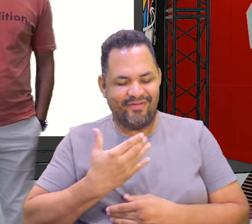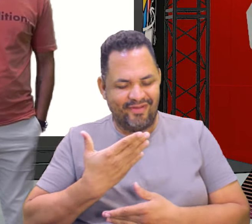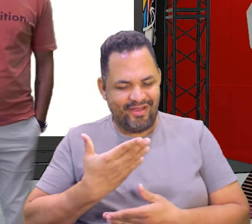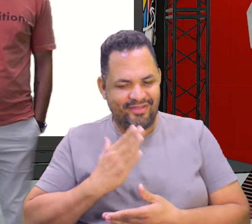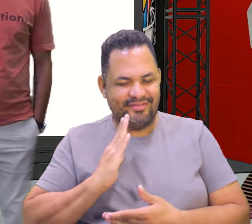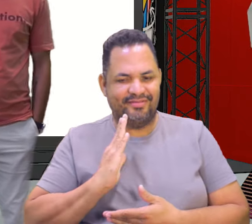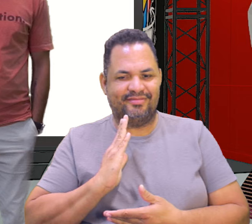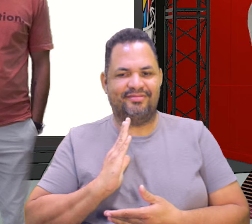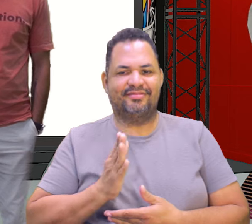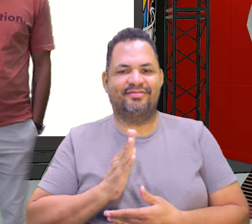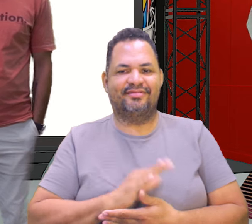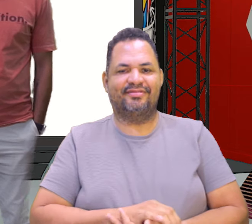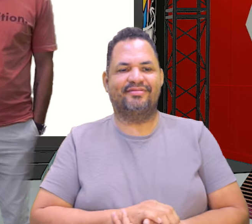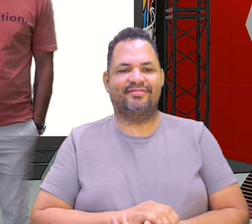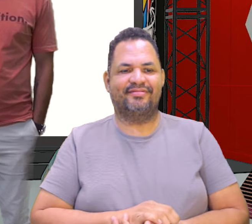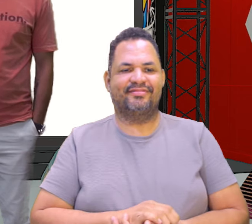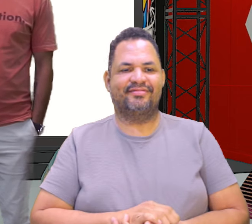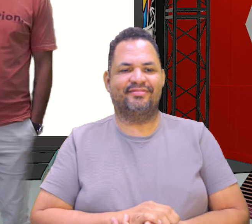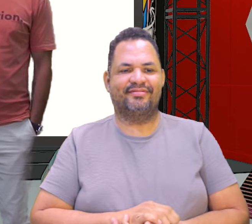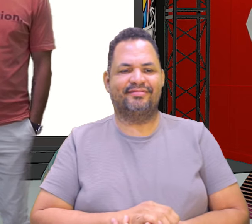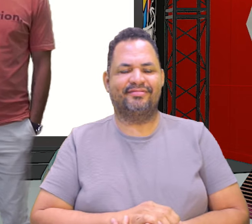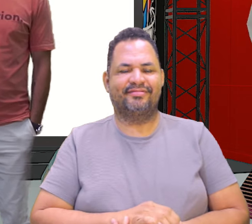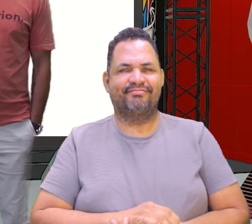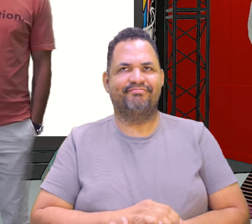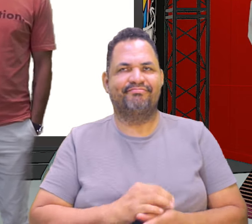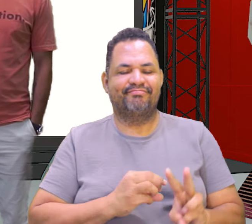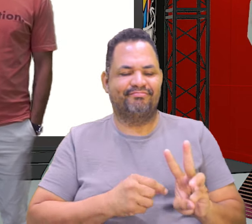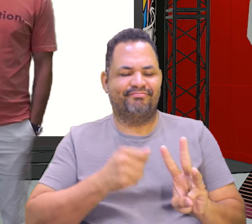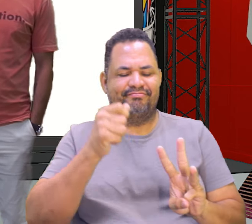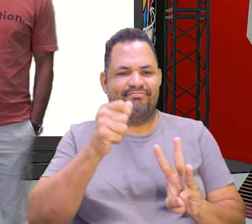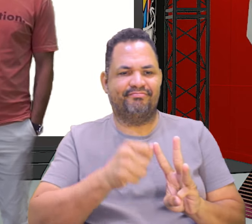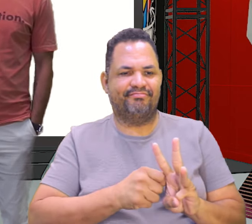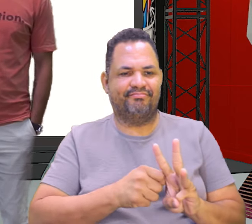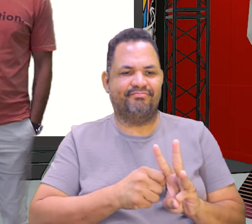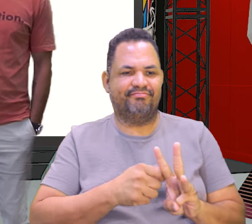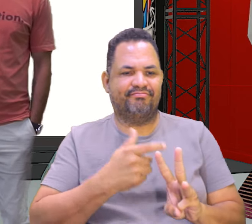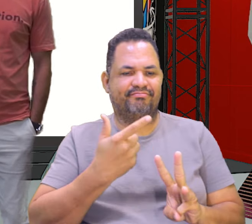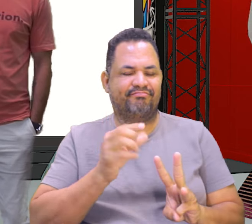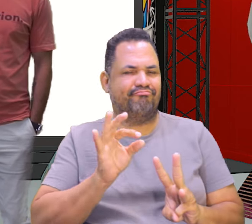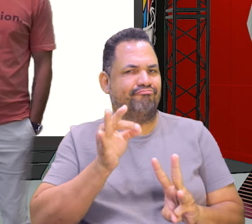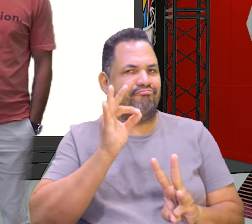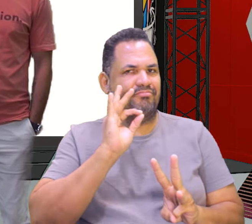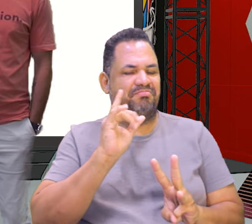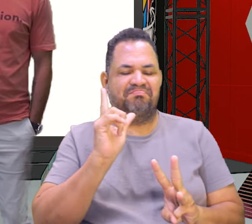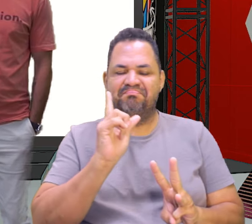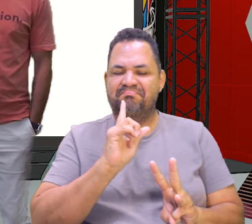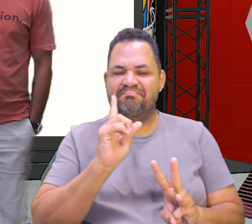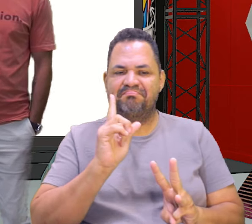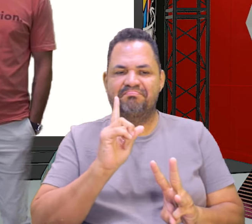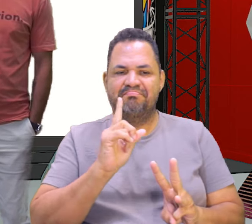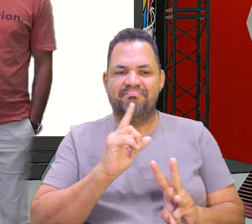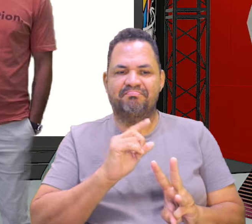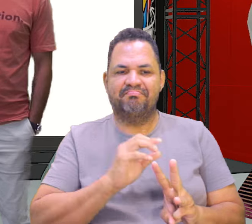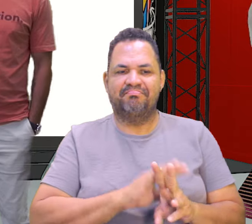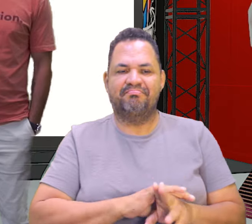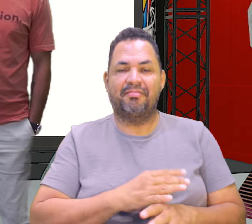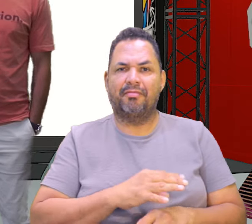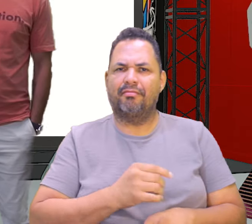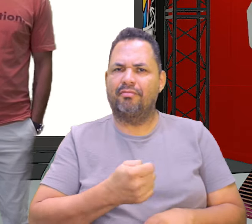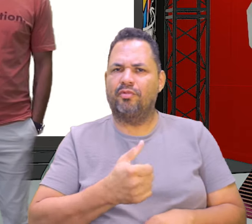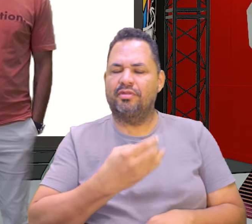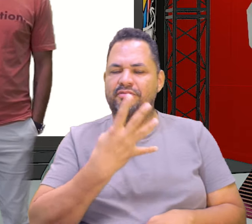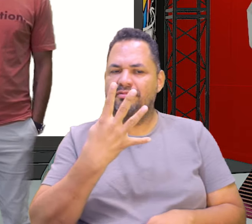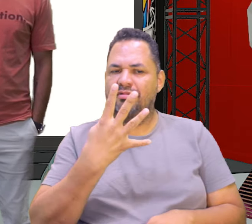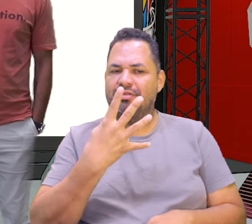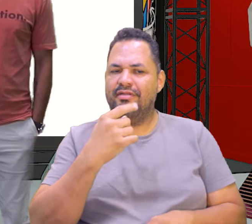lá. Quase lá. É, três meses sem café? Março, feio, maio, junho. Quase quatro.